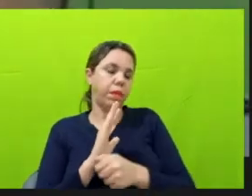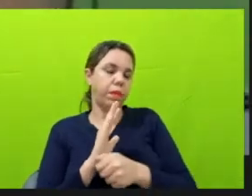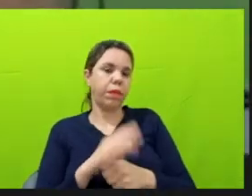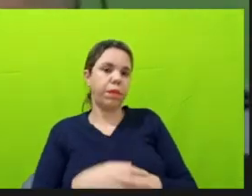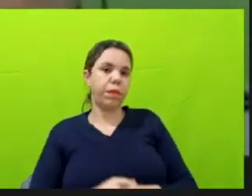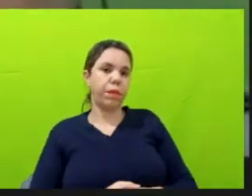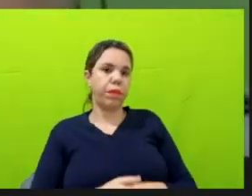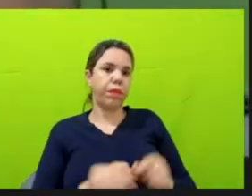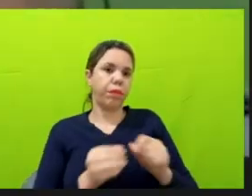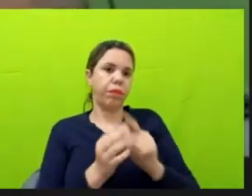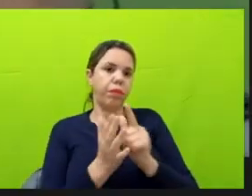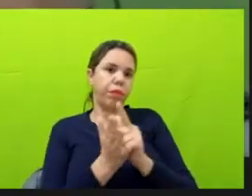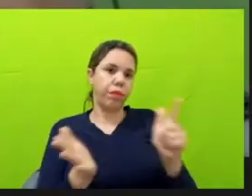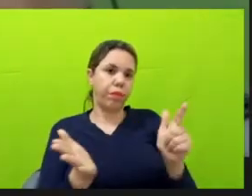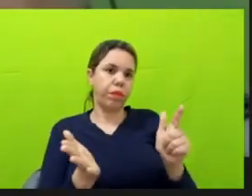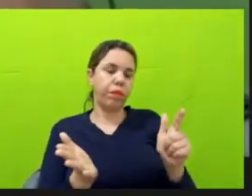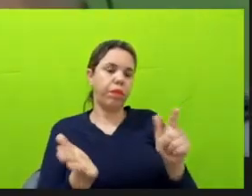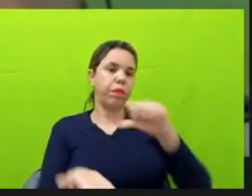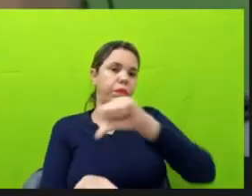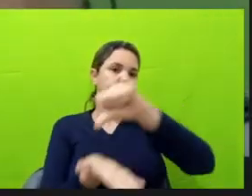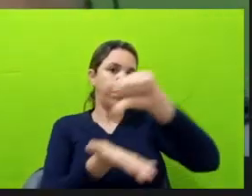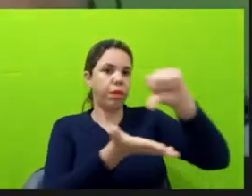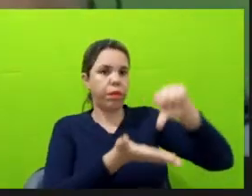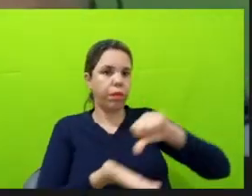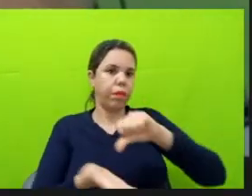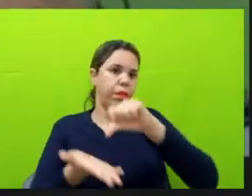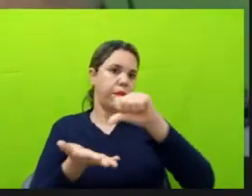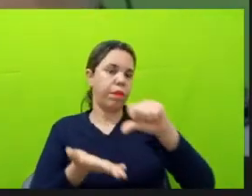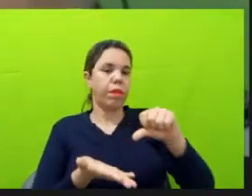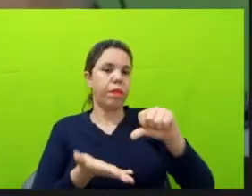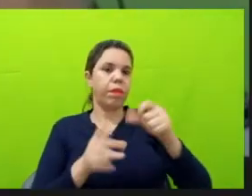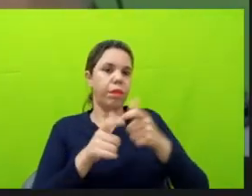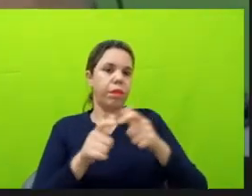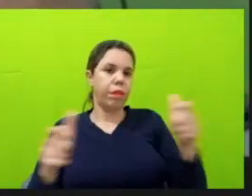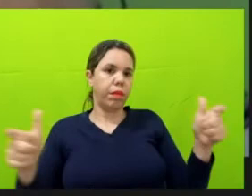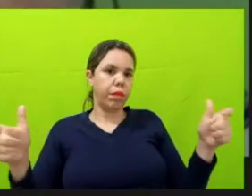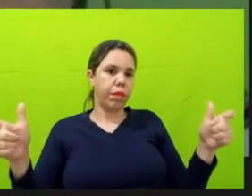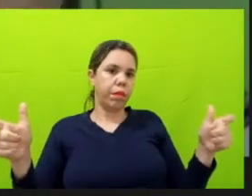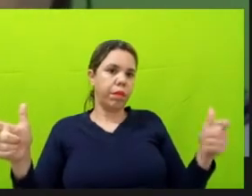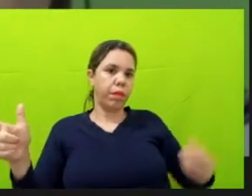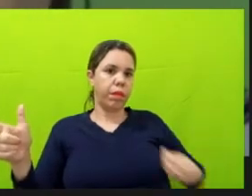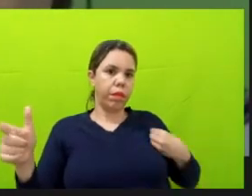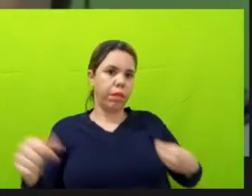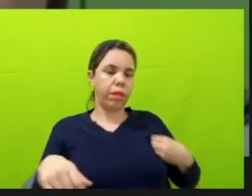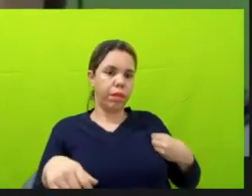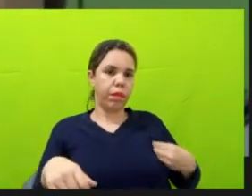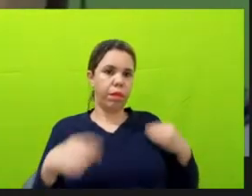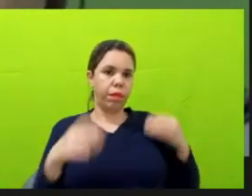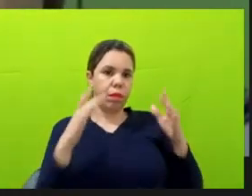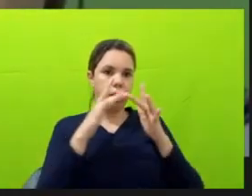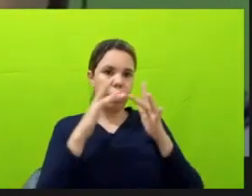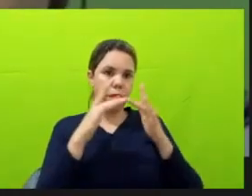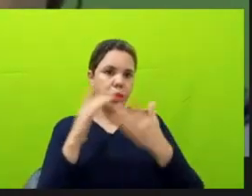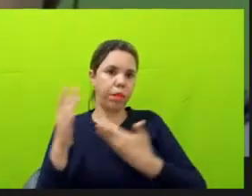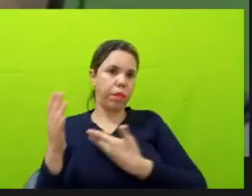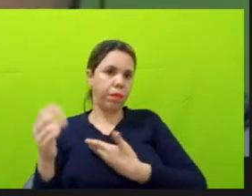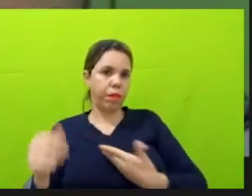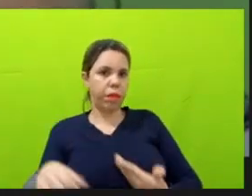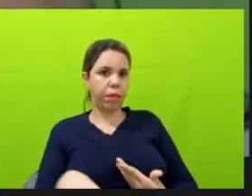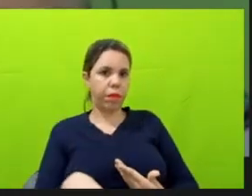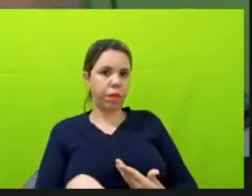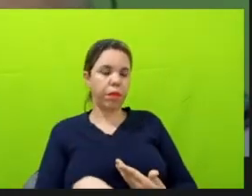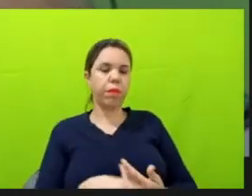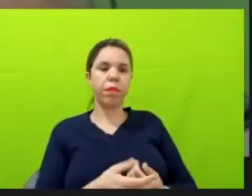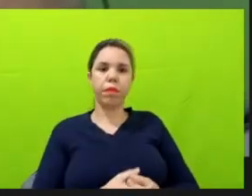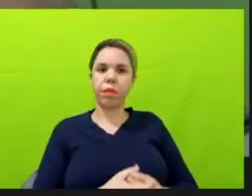região em que a maior parte da imprensa está atrelada aos poderes executivo, legislativo, judiciário,